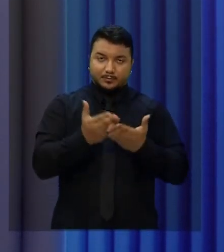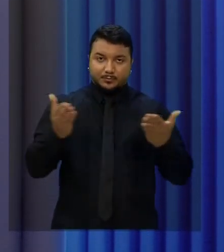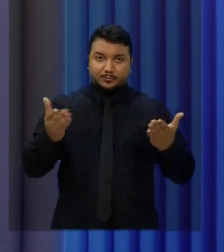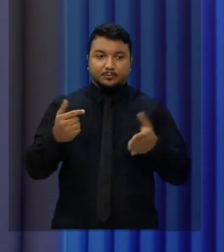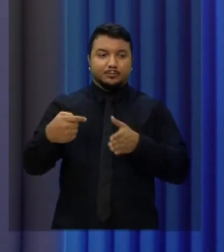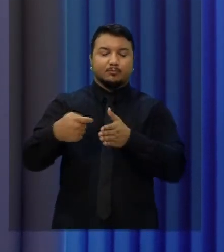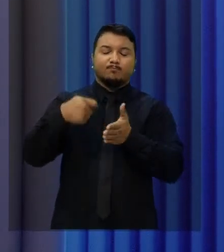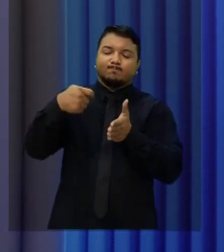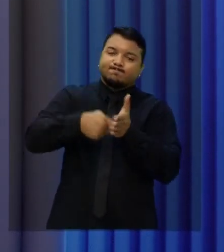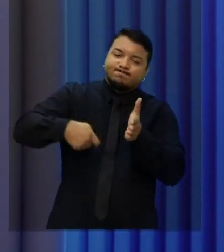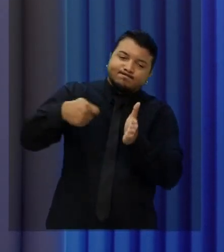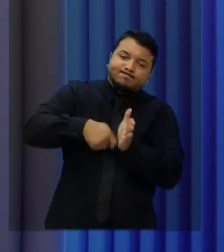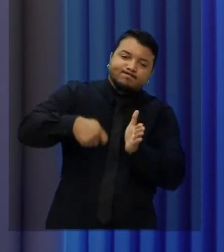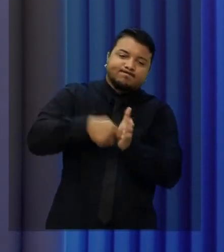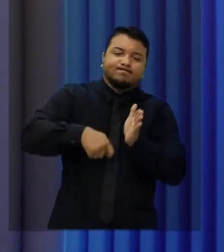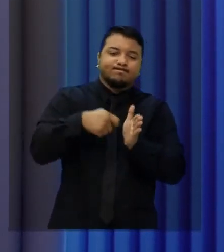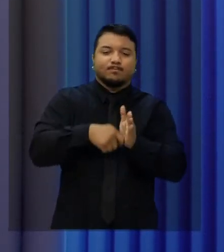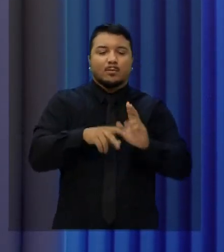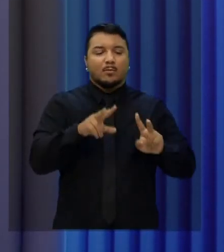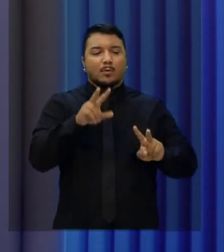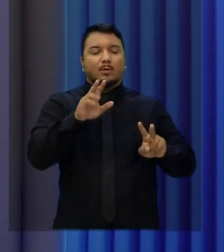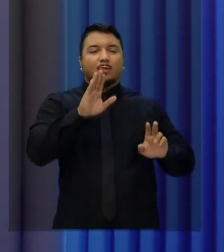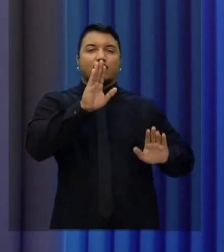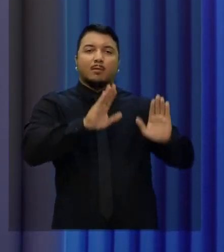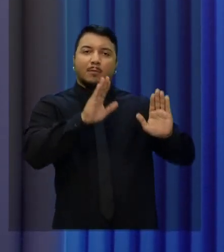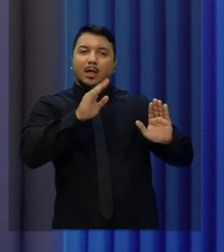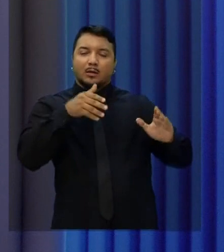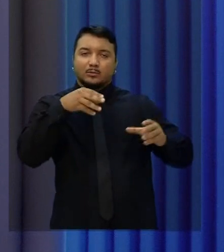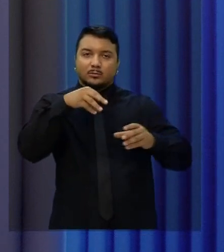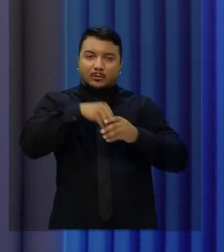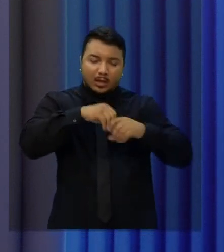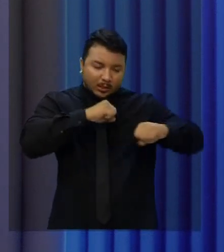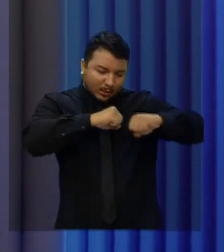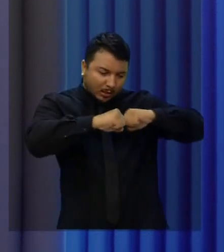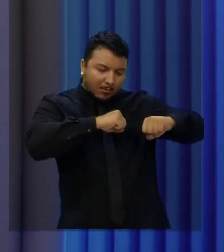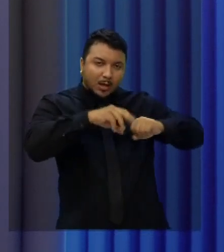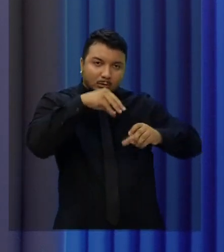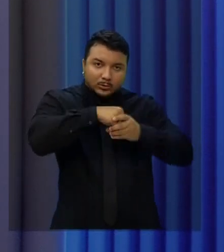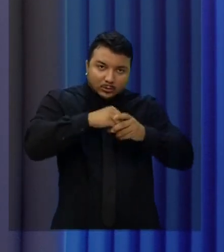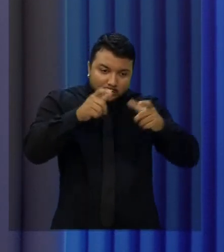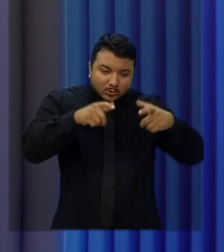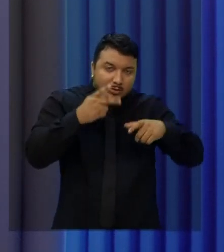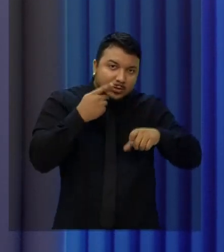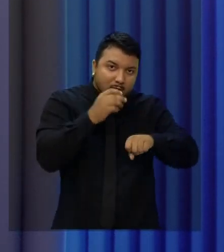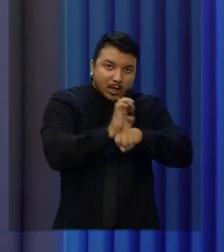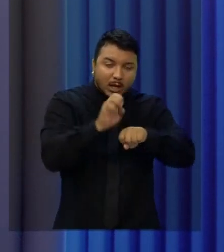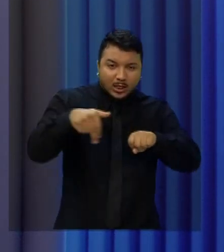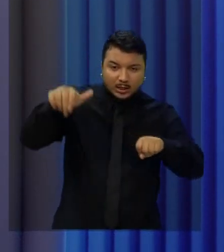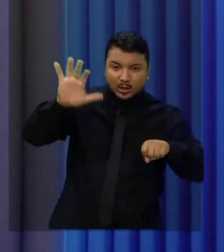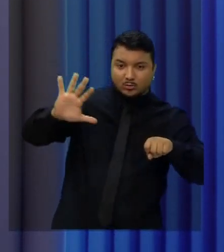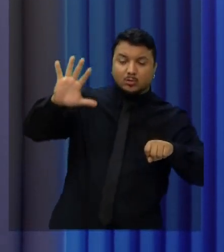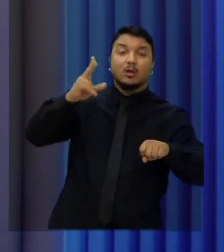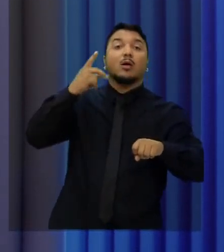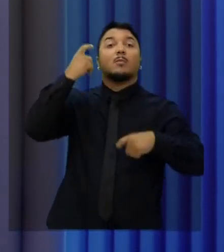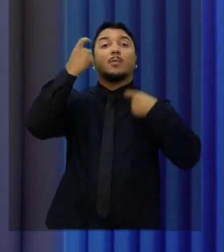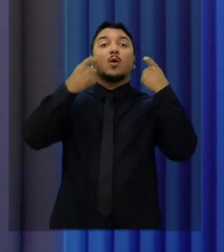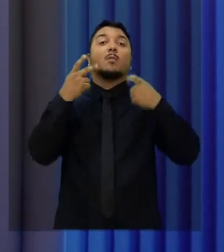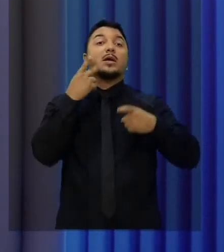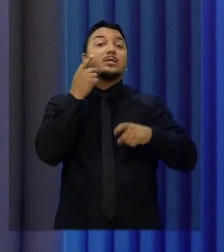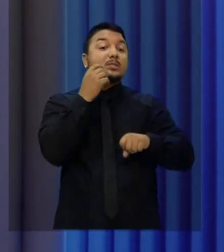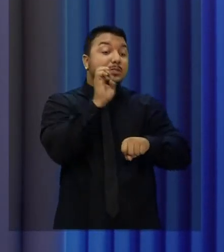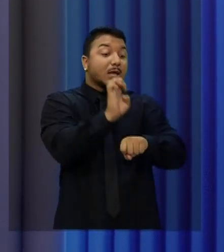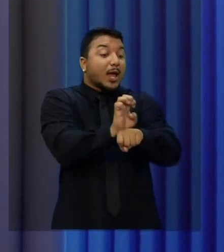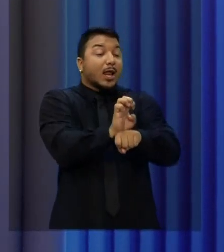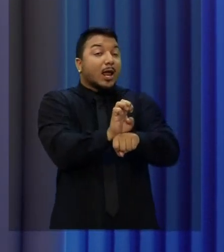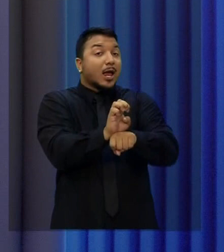insiste em fugir do debate local para ir para o debate nacional, eu estou preocupado é com o cearense. O cearense